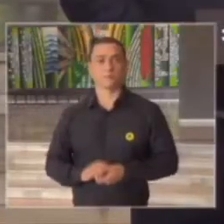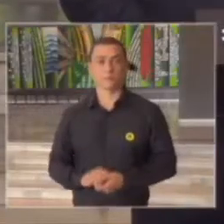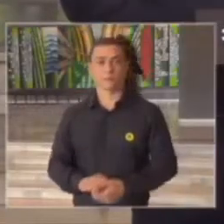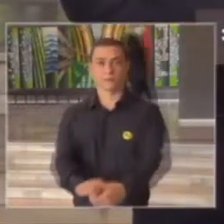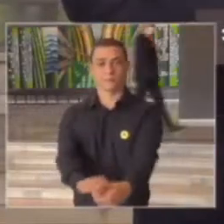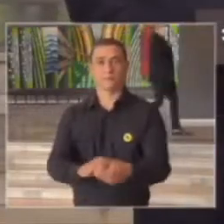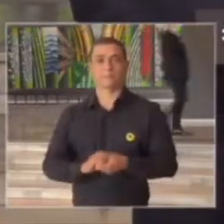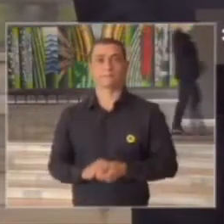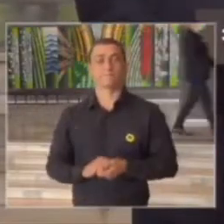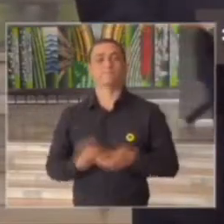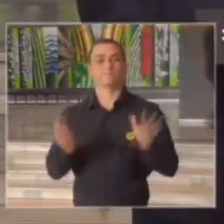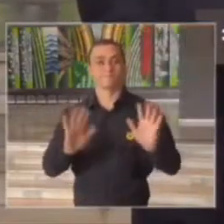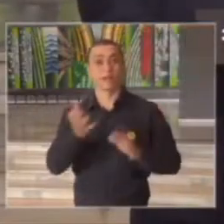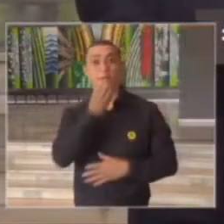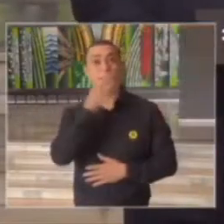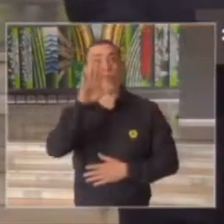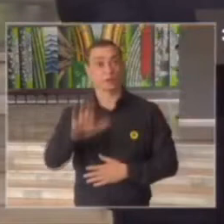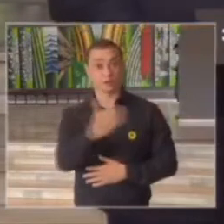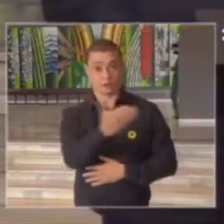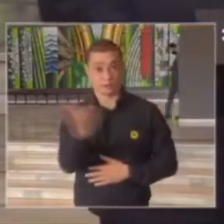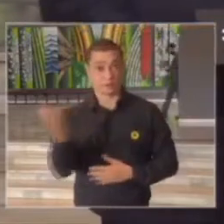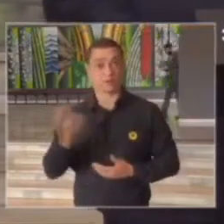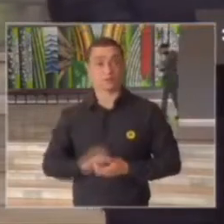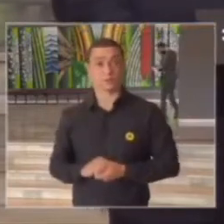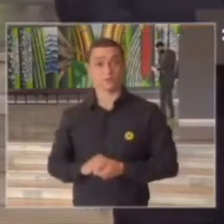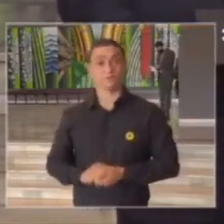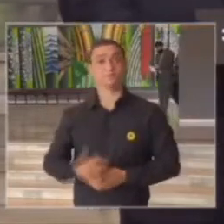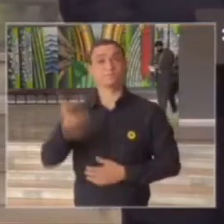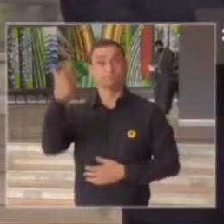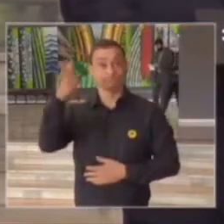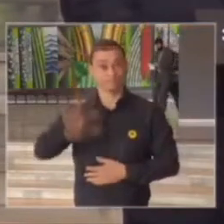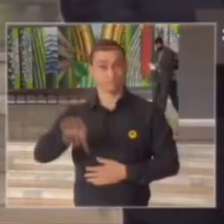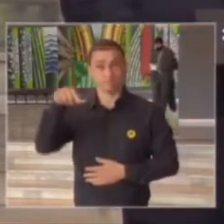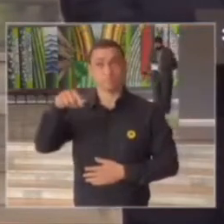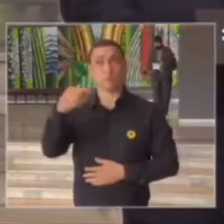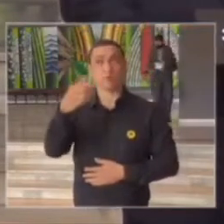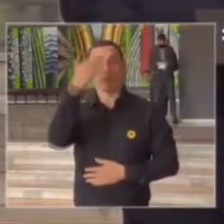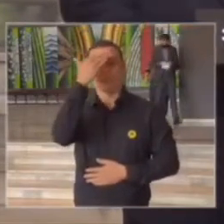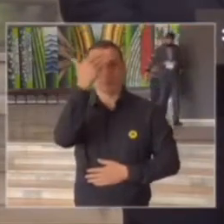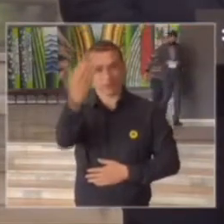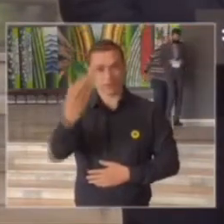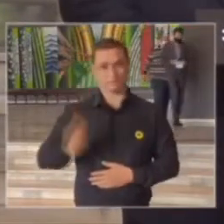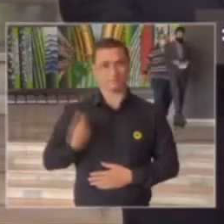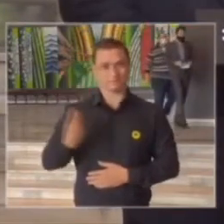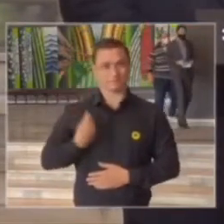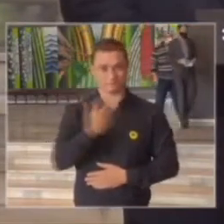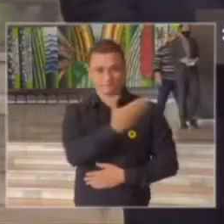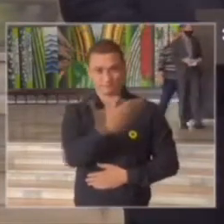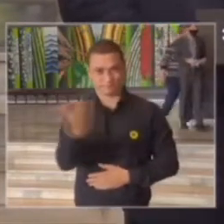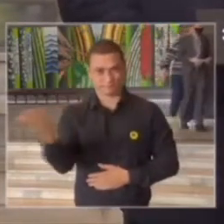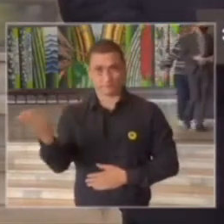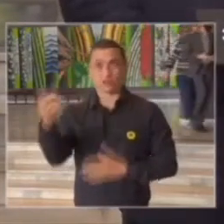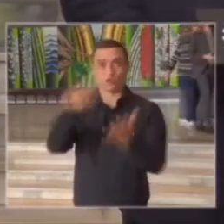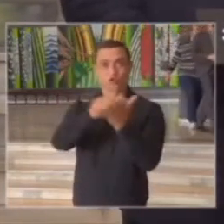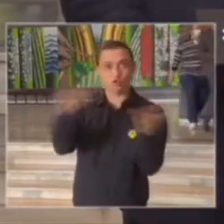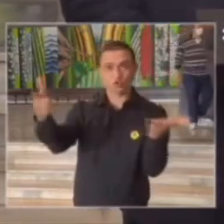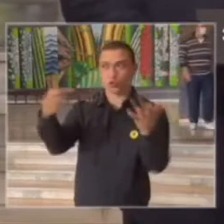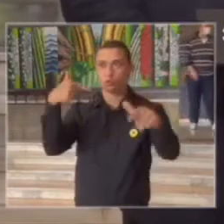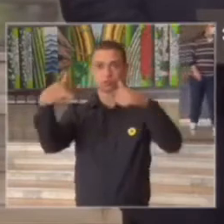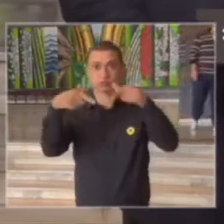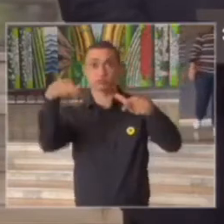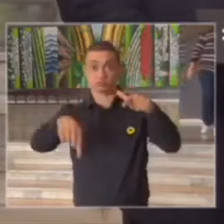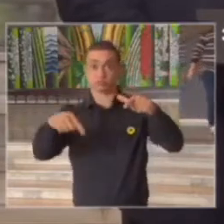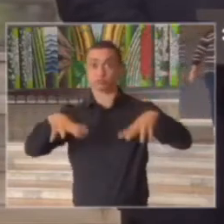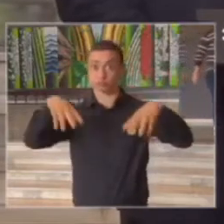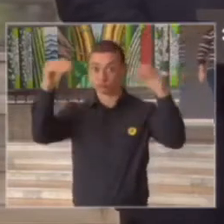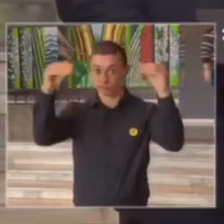conseguimos como é sua coletiva essa é a coletiva de número 74 do coronavírus aqui